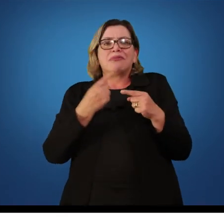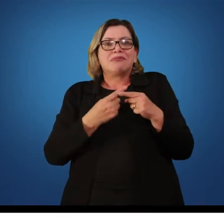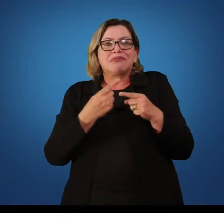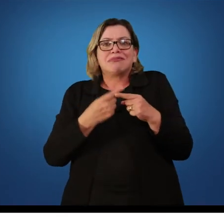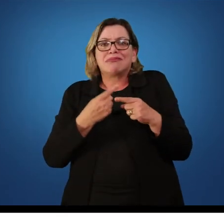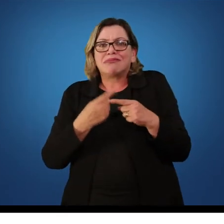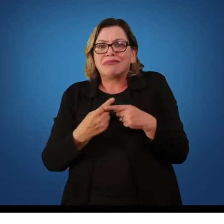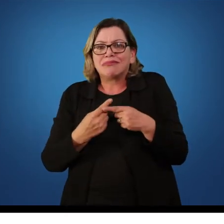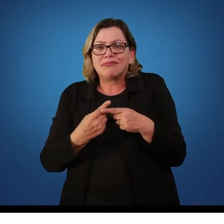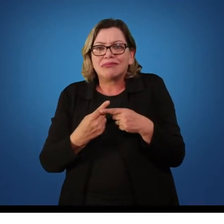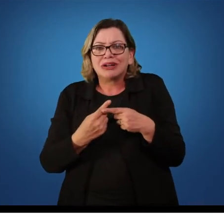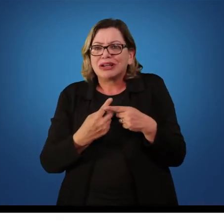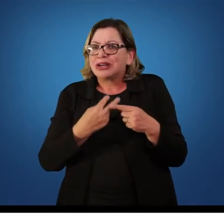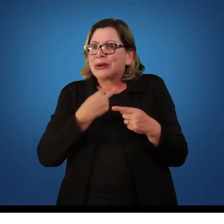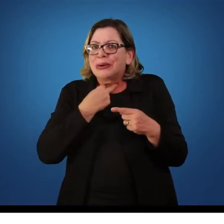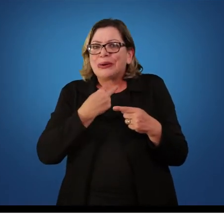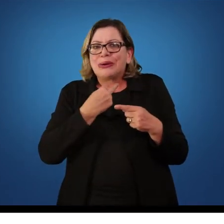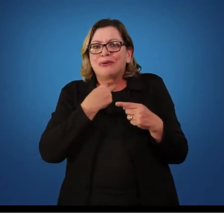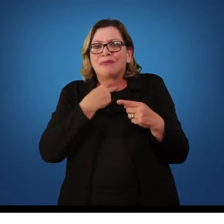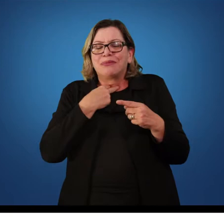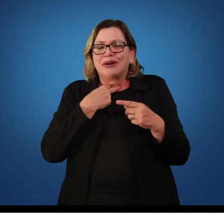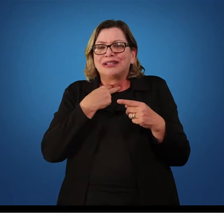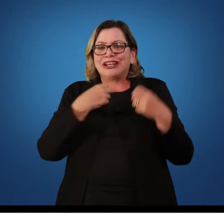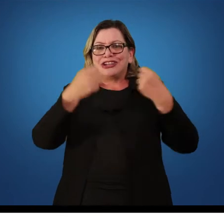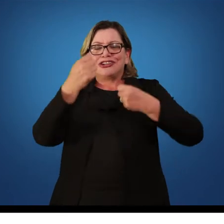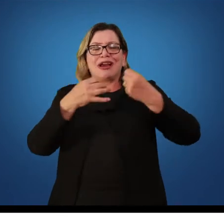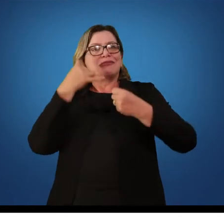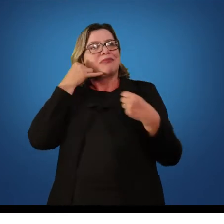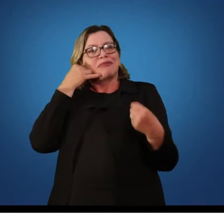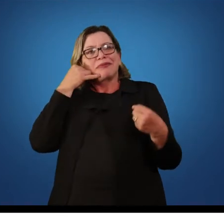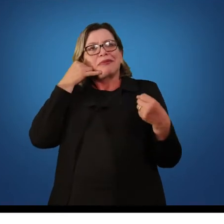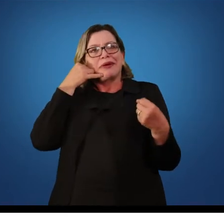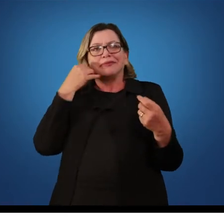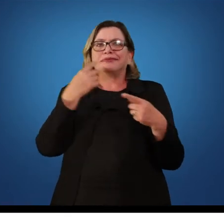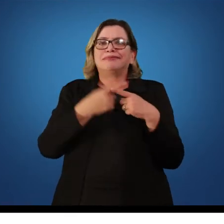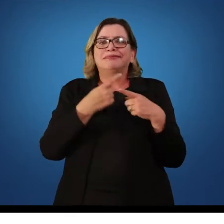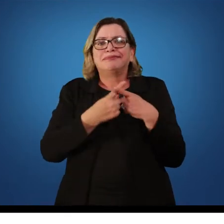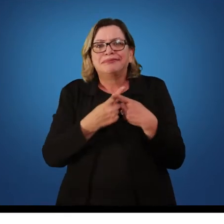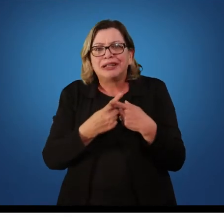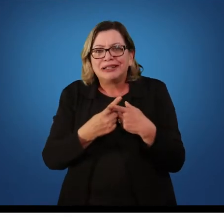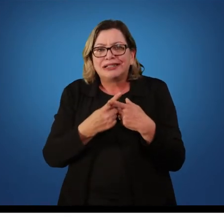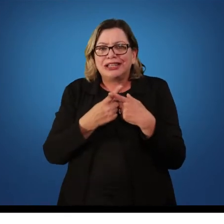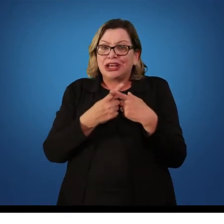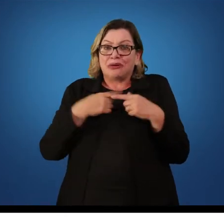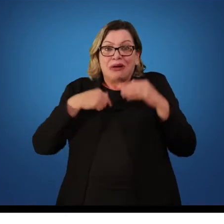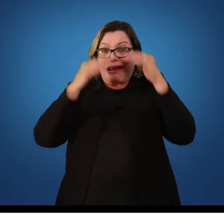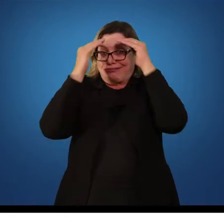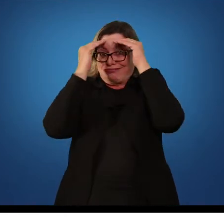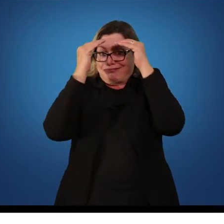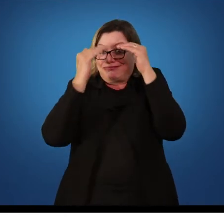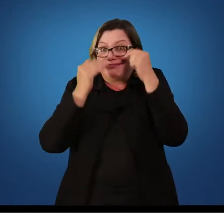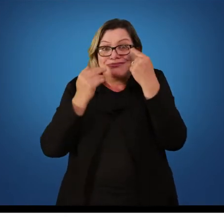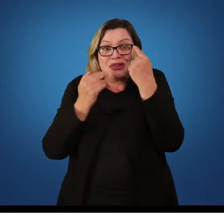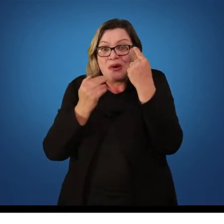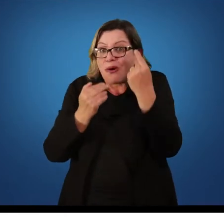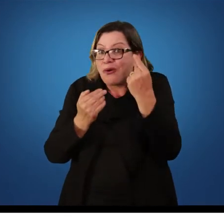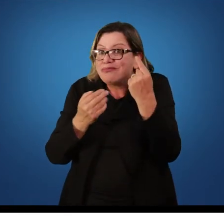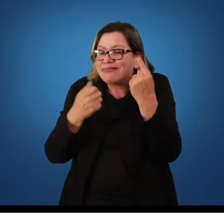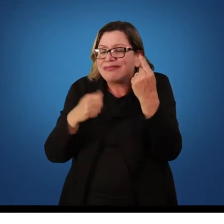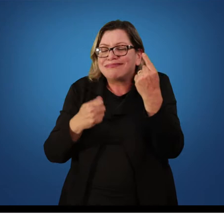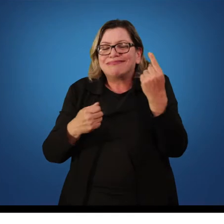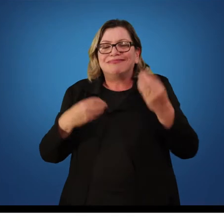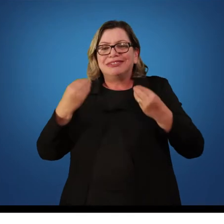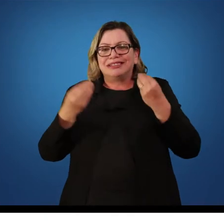recomendado dirigir e falar ao celular? Porque eu consigo prestar atenção em um